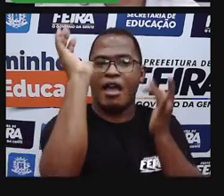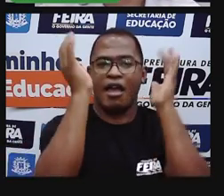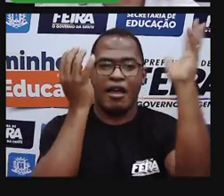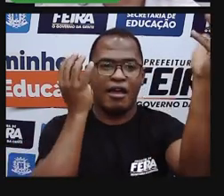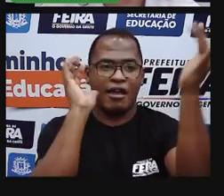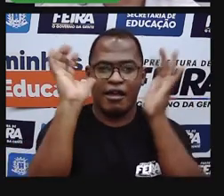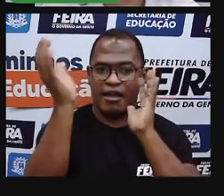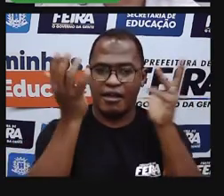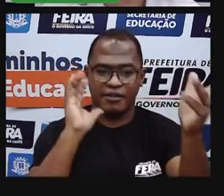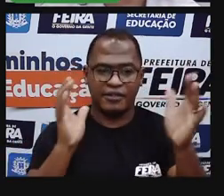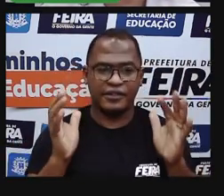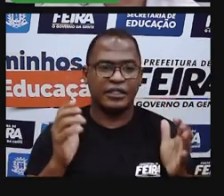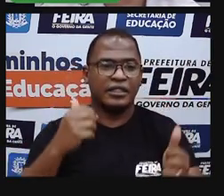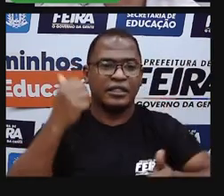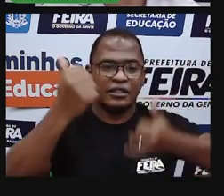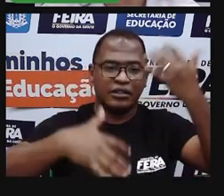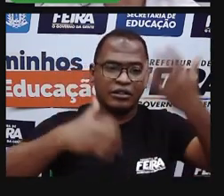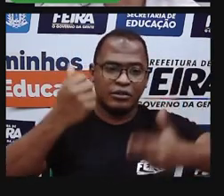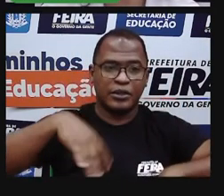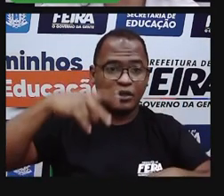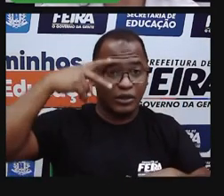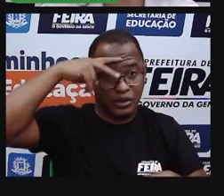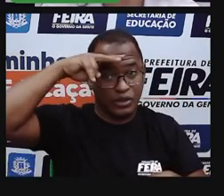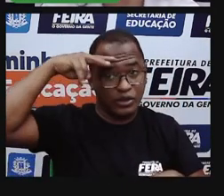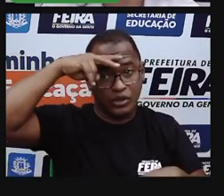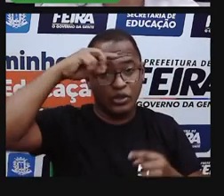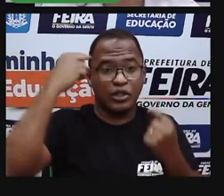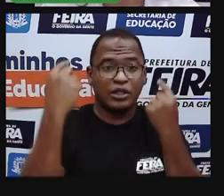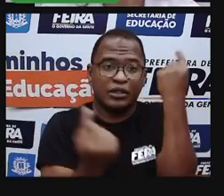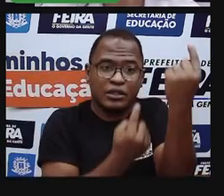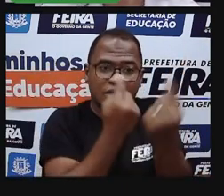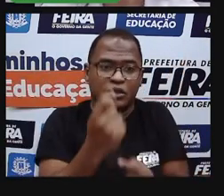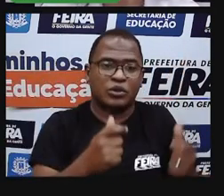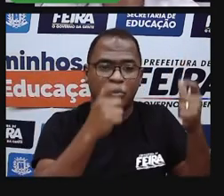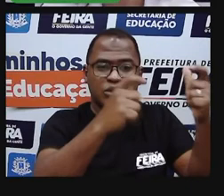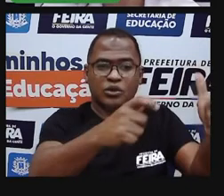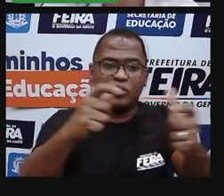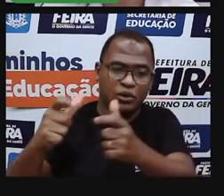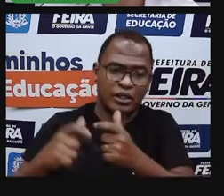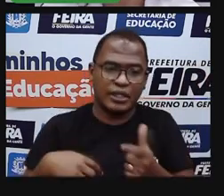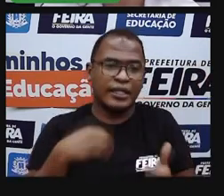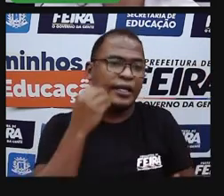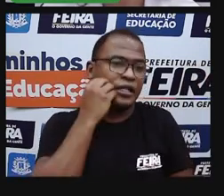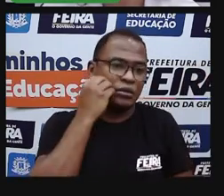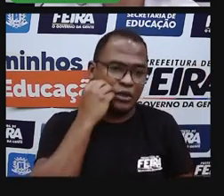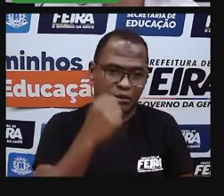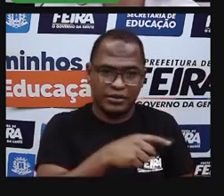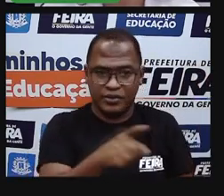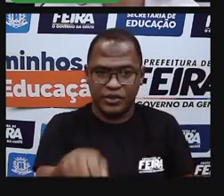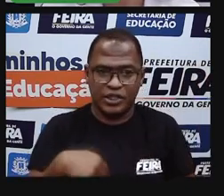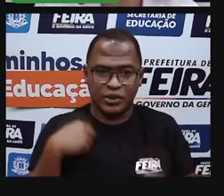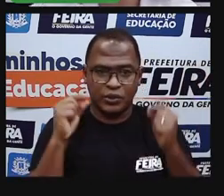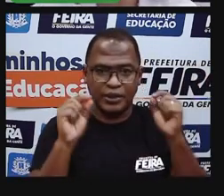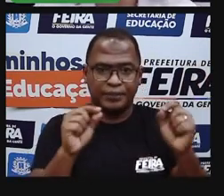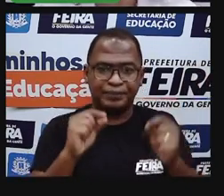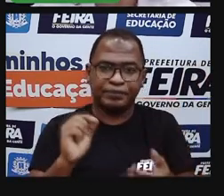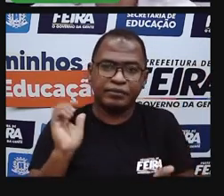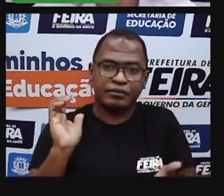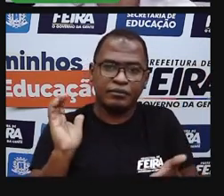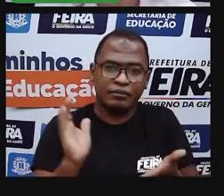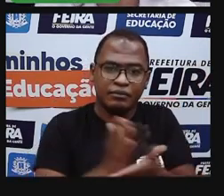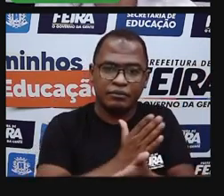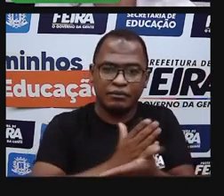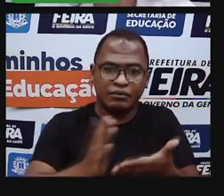já a gente vai trabalhar com algumas histórias de alguns bairros, tá bom, gente? Agora, eu quero mostrar para vocês uma divisão